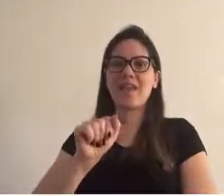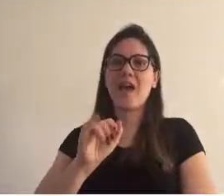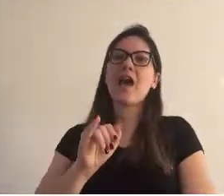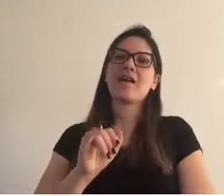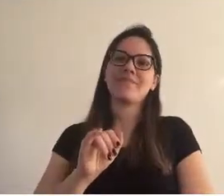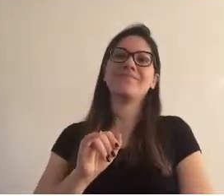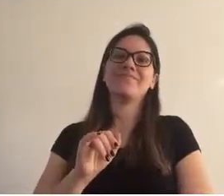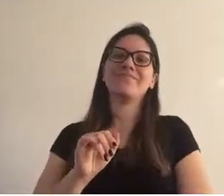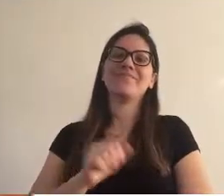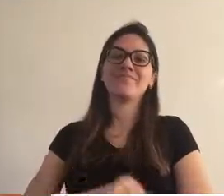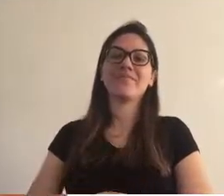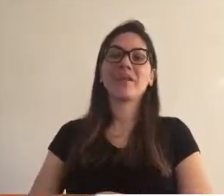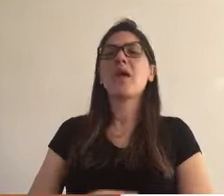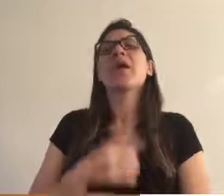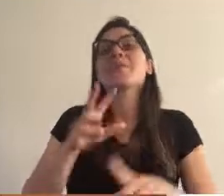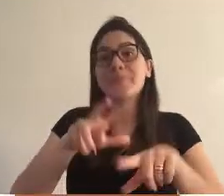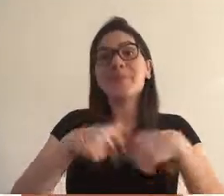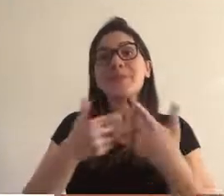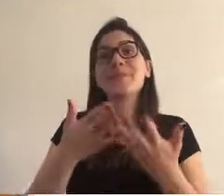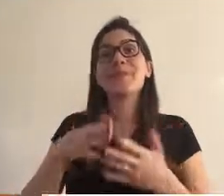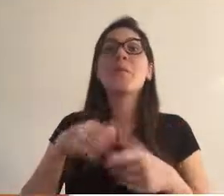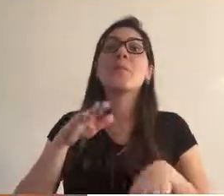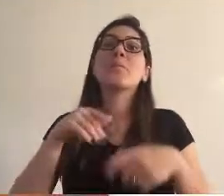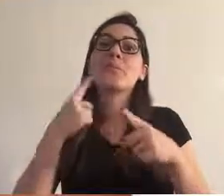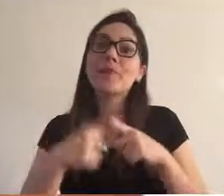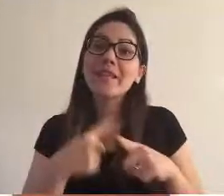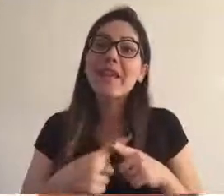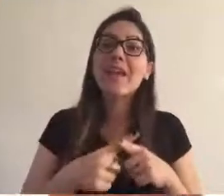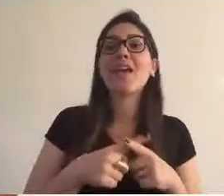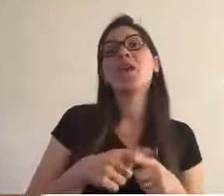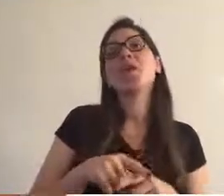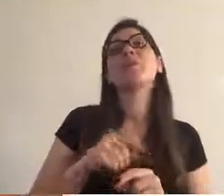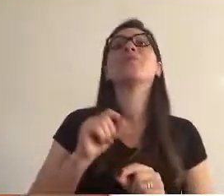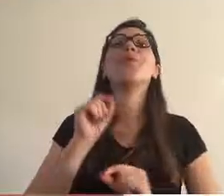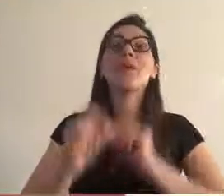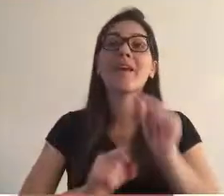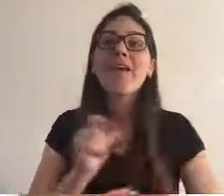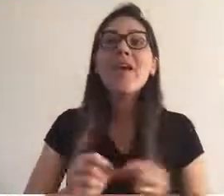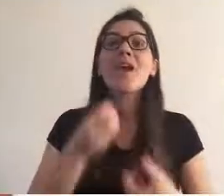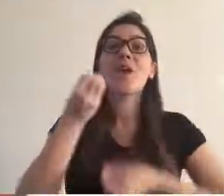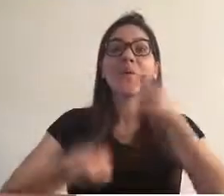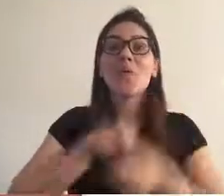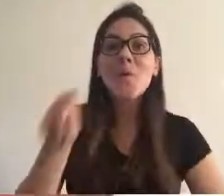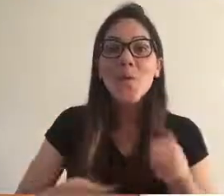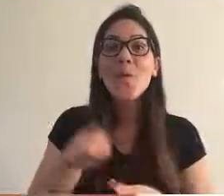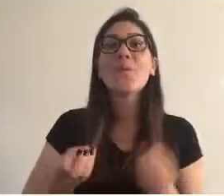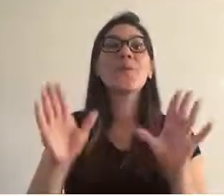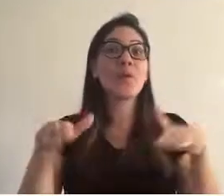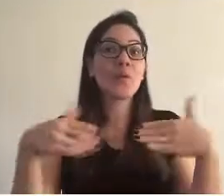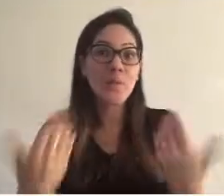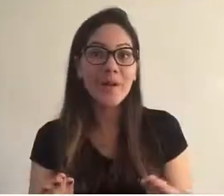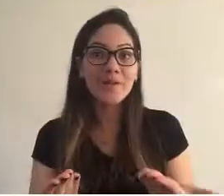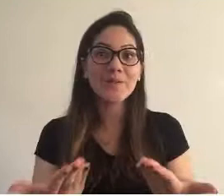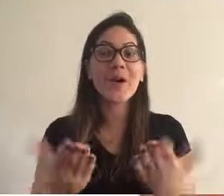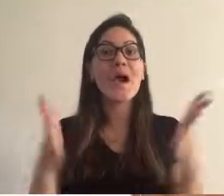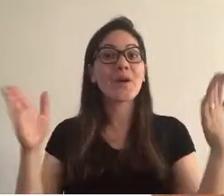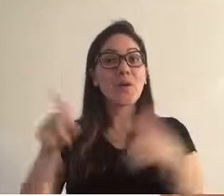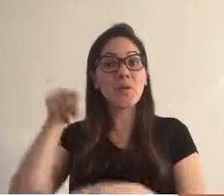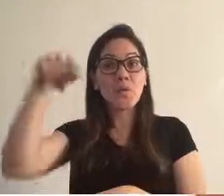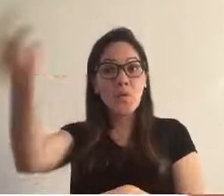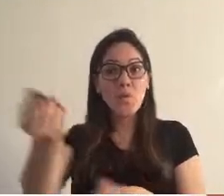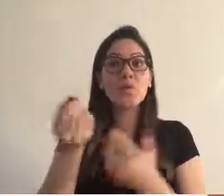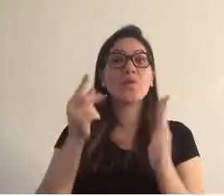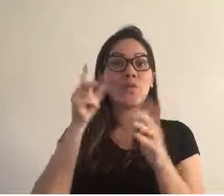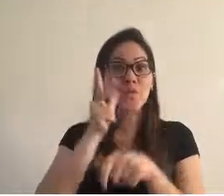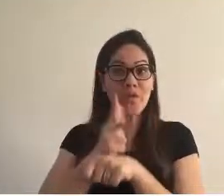do livro, onde entendemos o porquê estudar, quando estudar, quanto estudar e como estudar. No próximo vídeo,